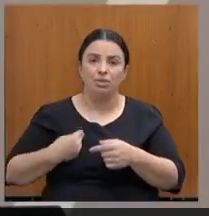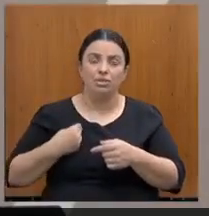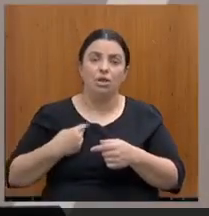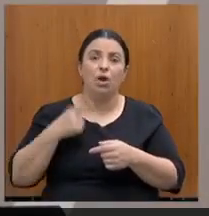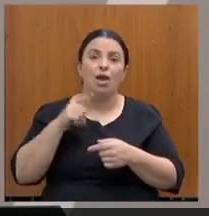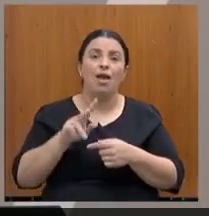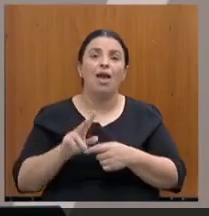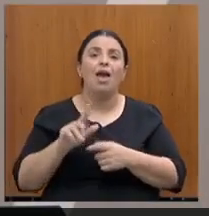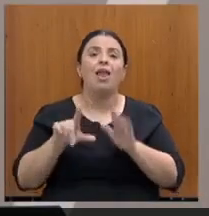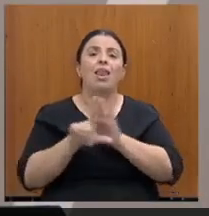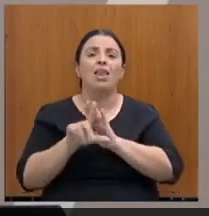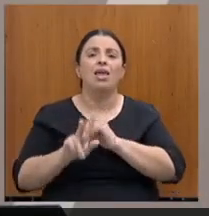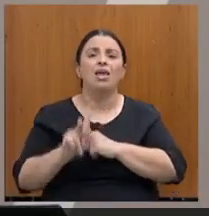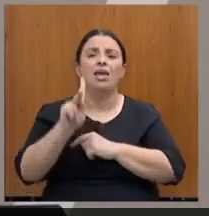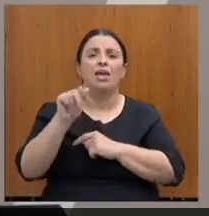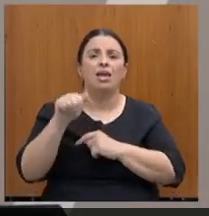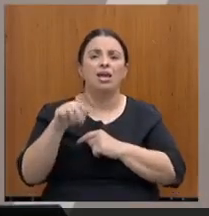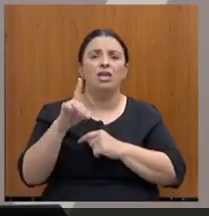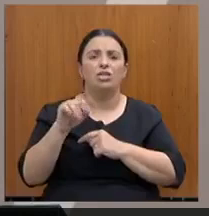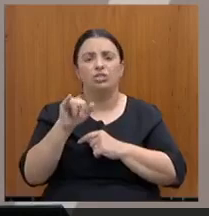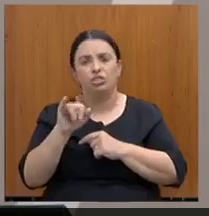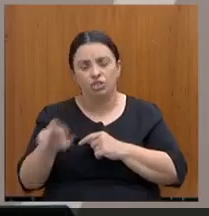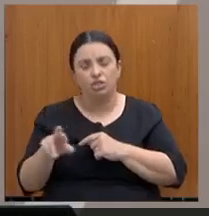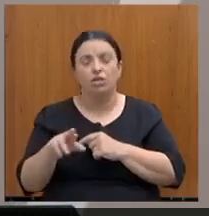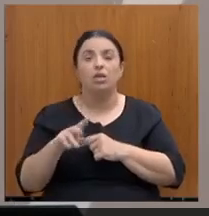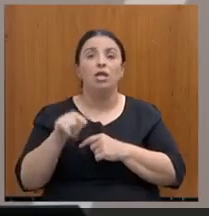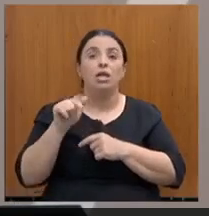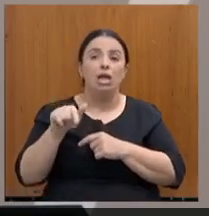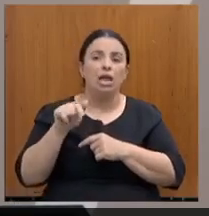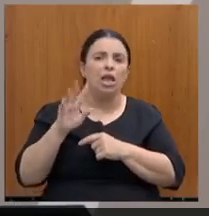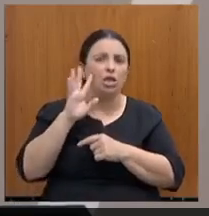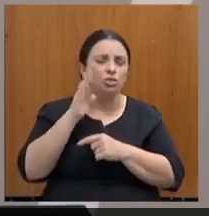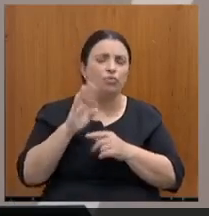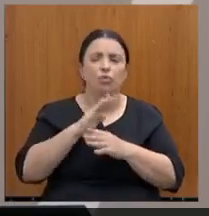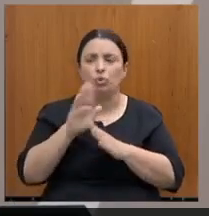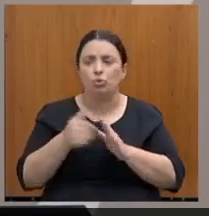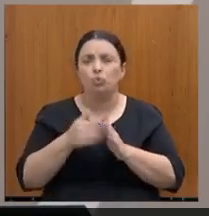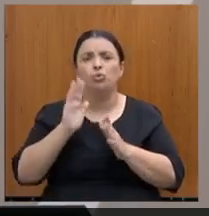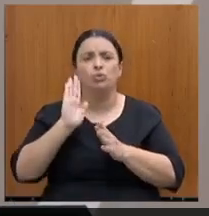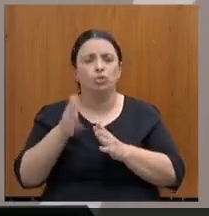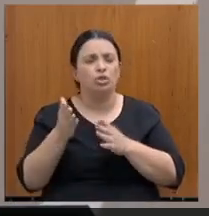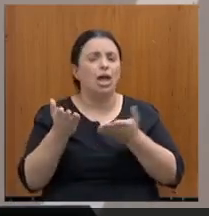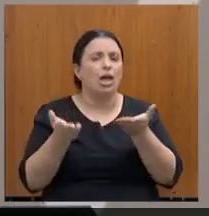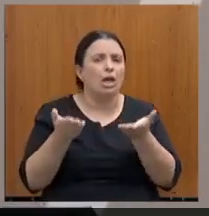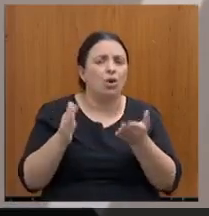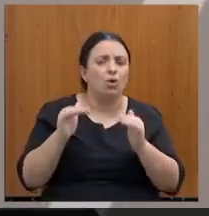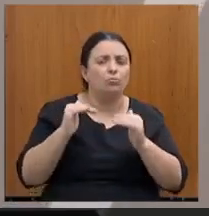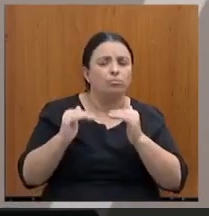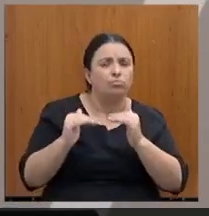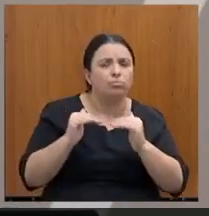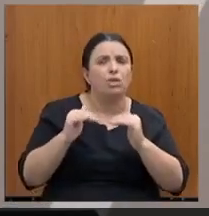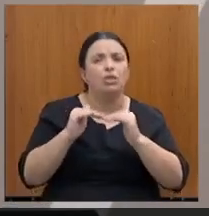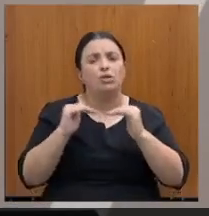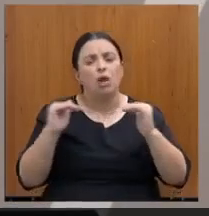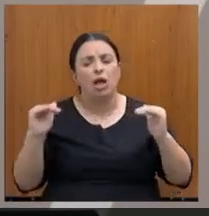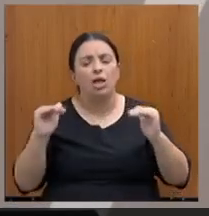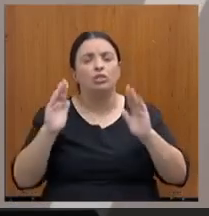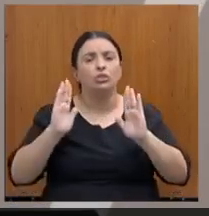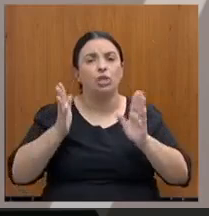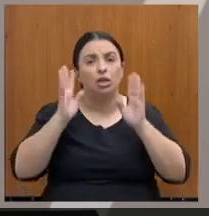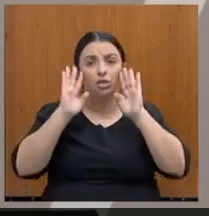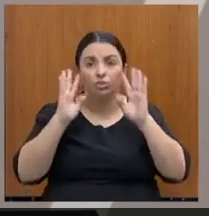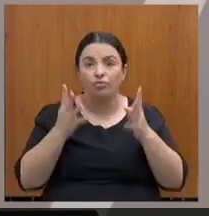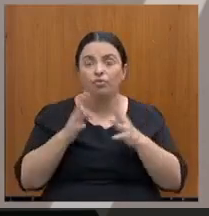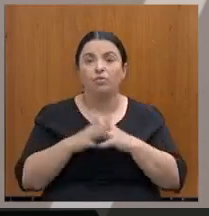Candir ia resolver tudo, nós íamos resolver, aquilo já estava equacionado, já estava resolvido. e nós